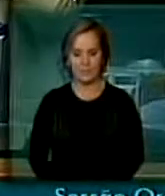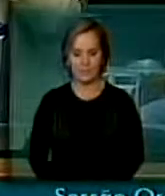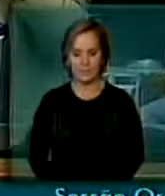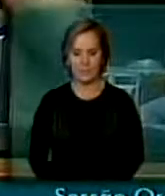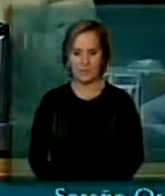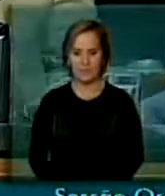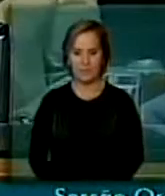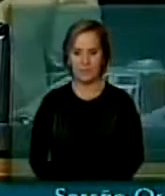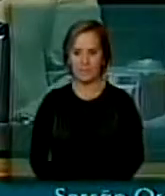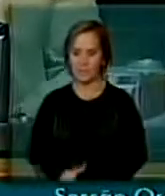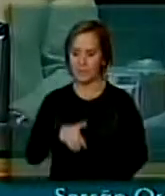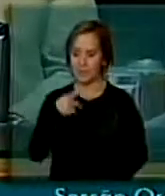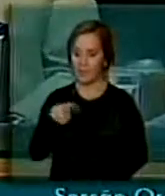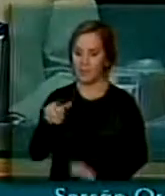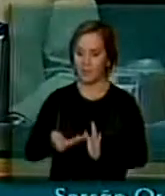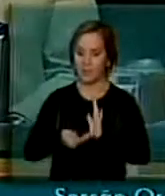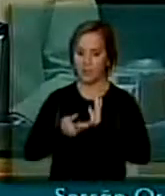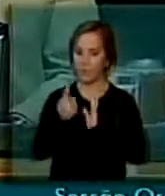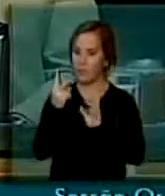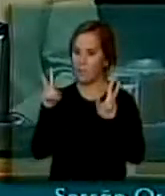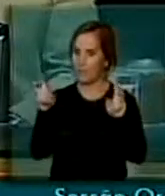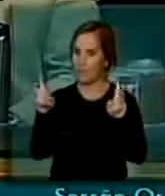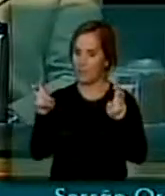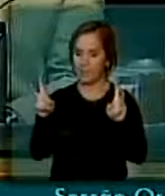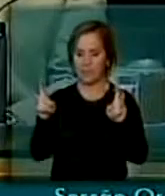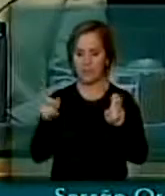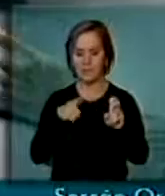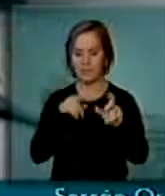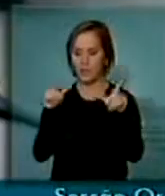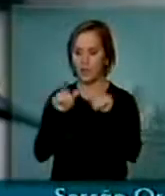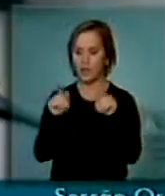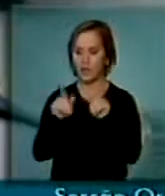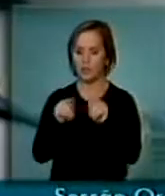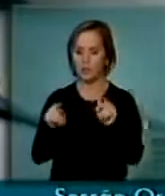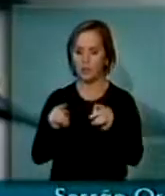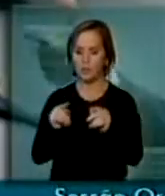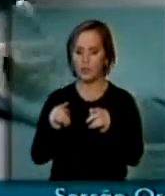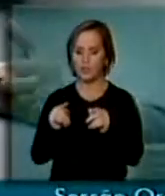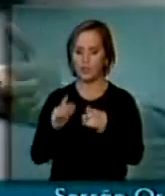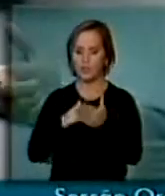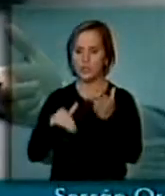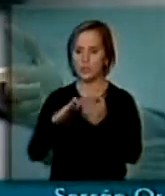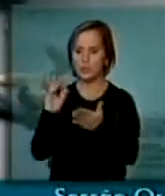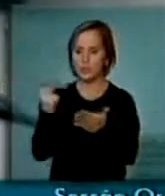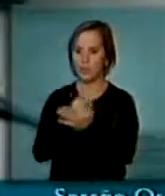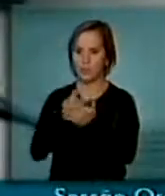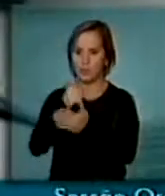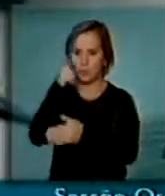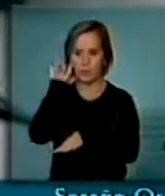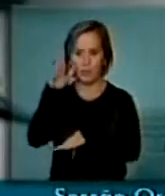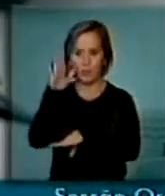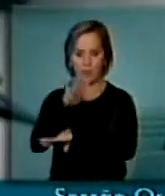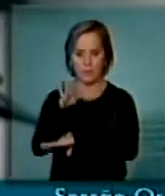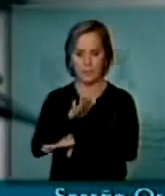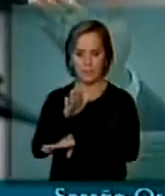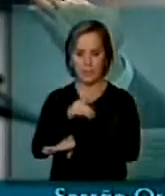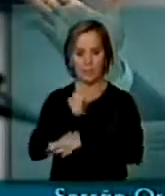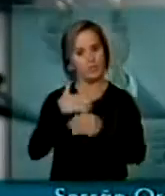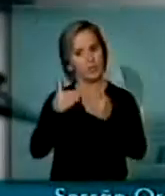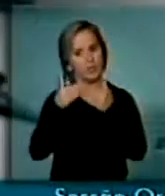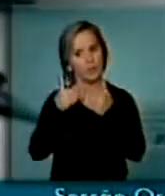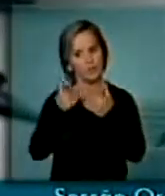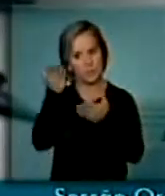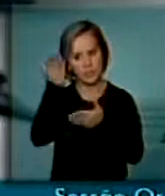aonde faz um resumo do grande expediente da tarde de ontem, o anunciamento meu. E eu gostaria de pedir a V.